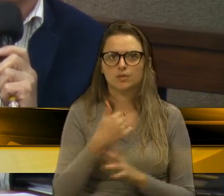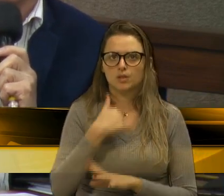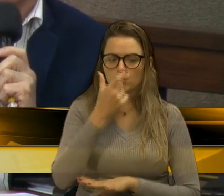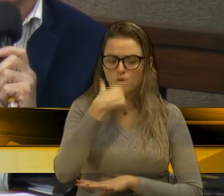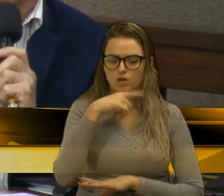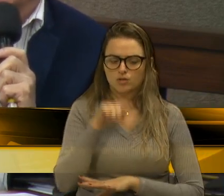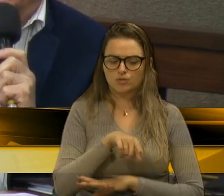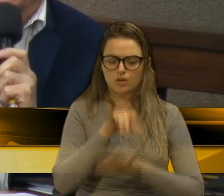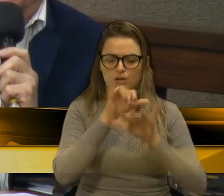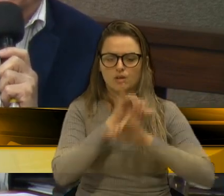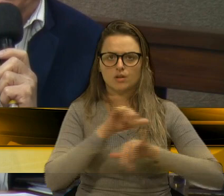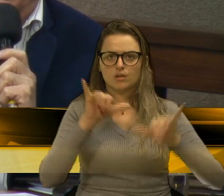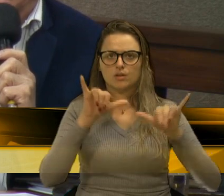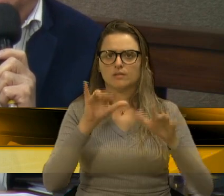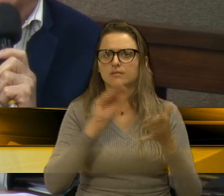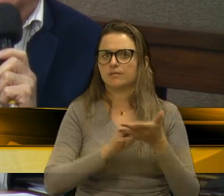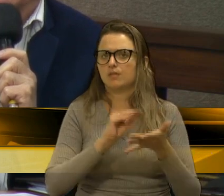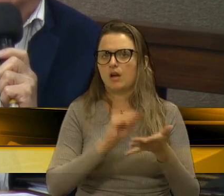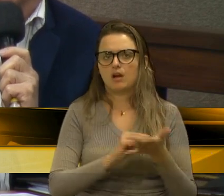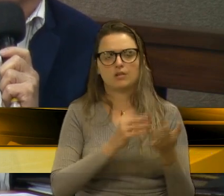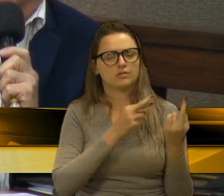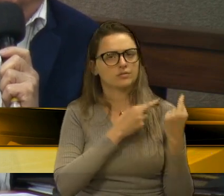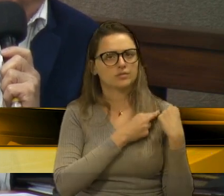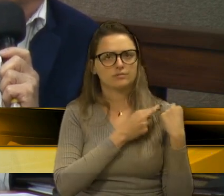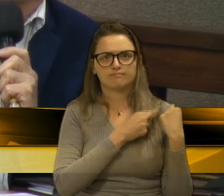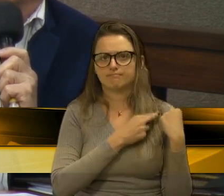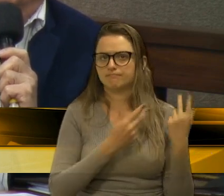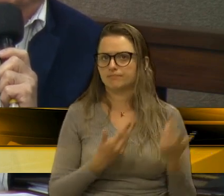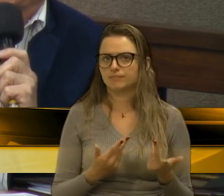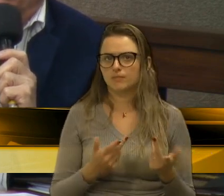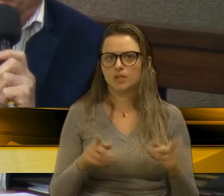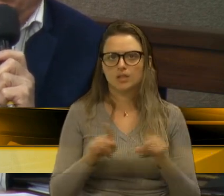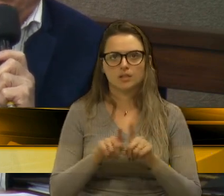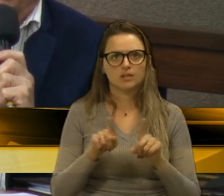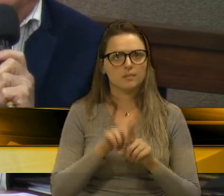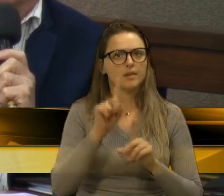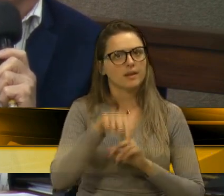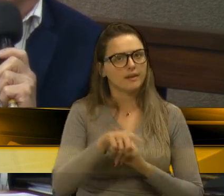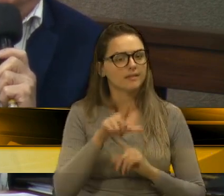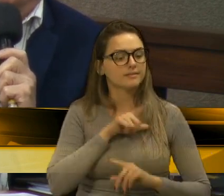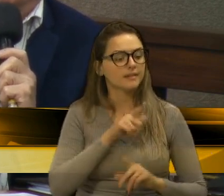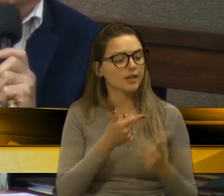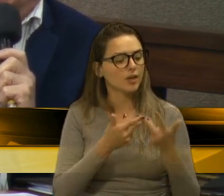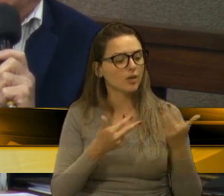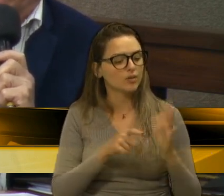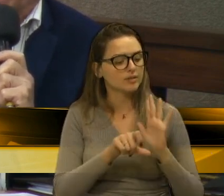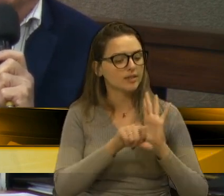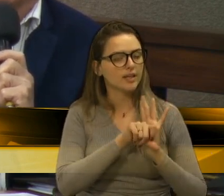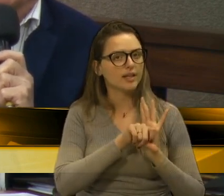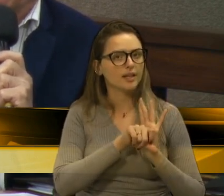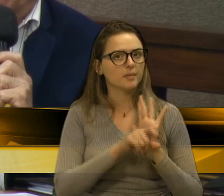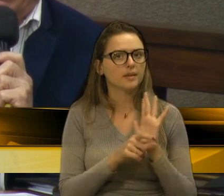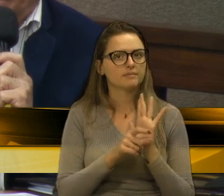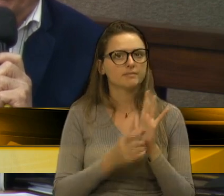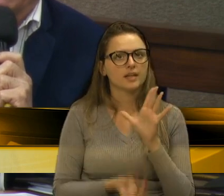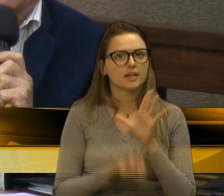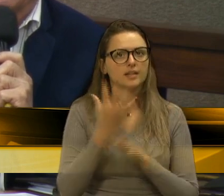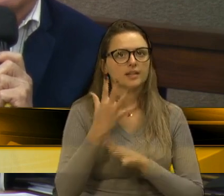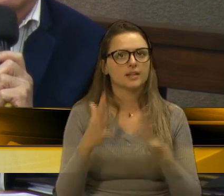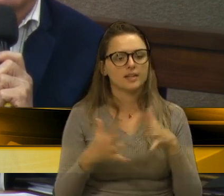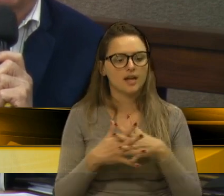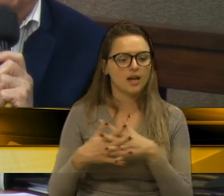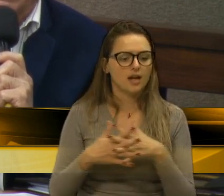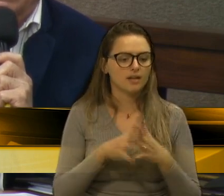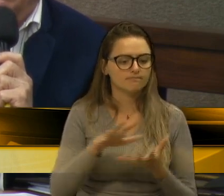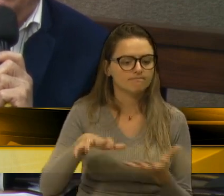são publicações irresponsáveis, até com fundo criminoso, porque é criar uma confusão, pavor na